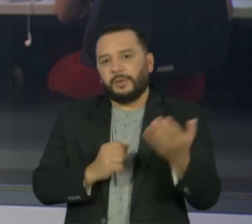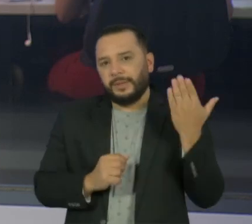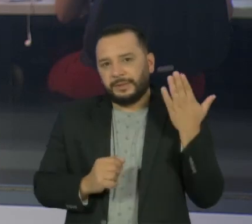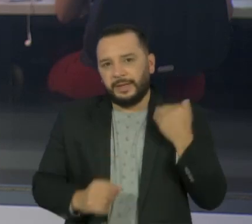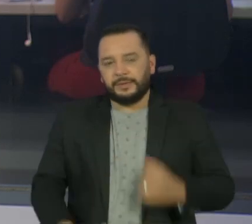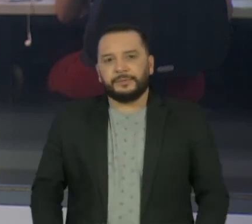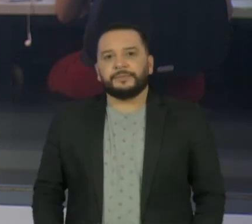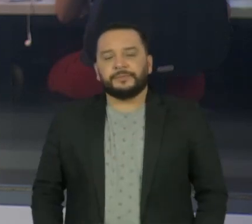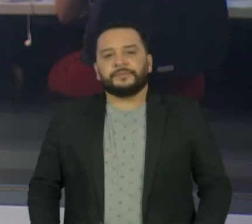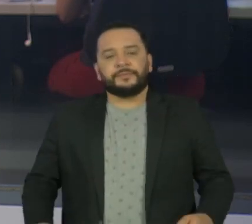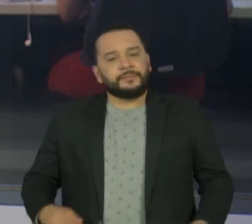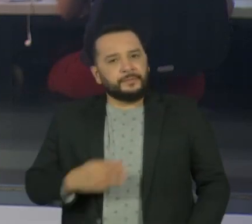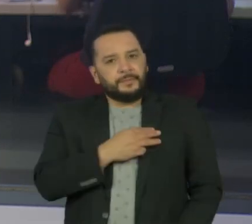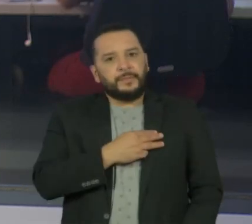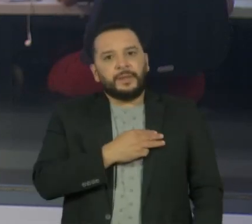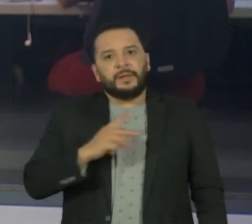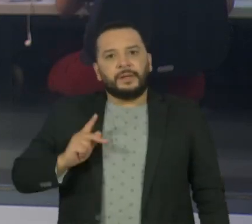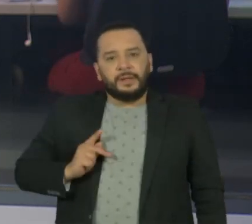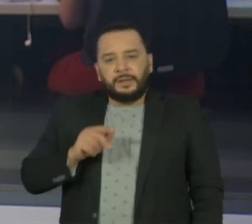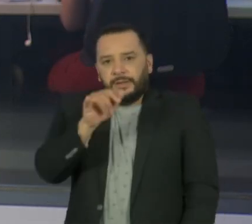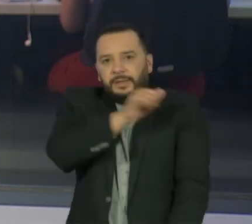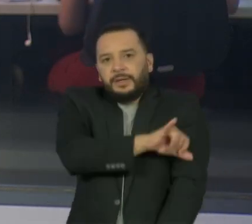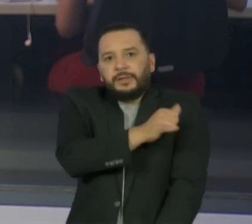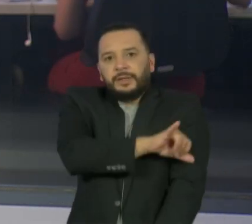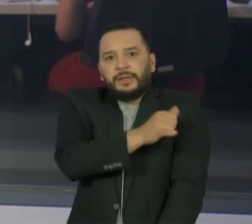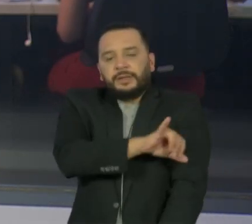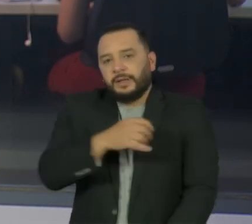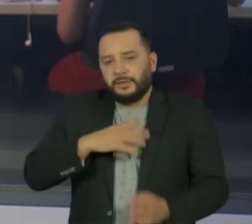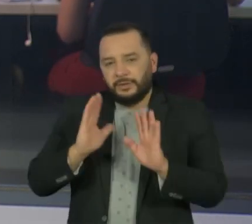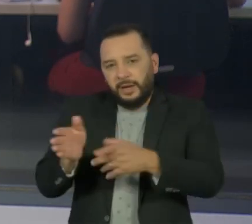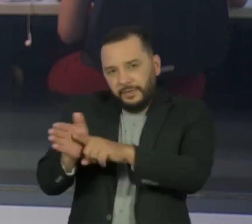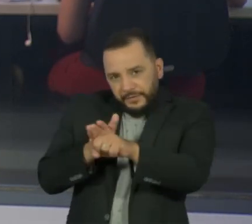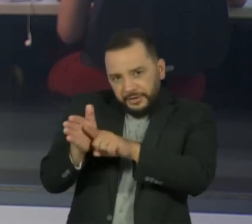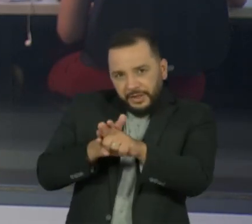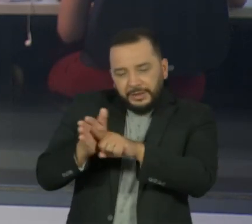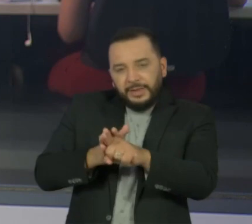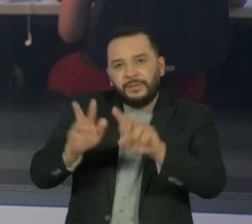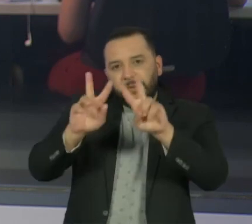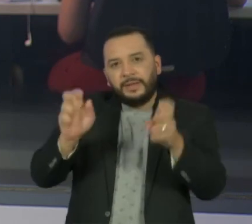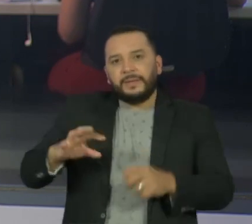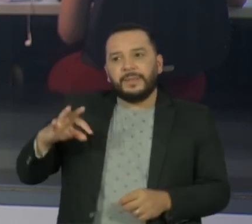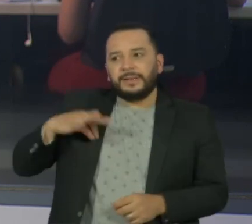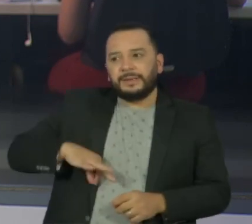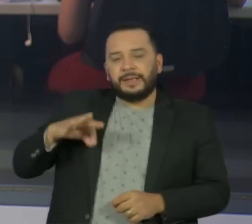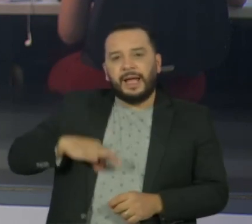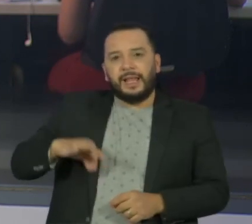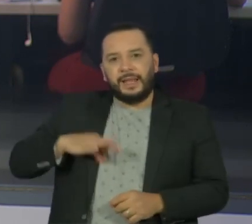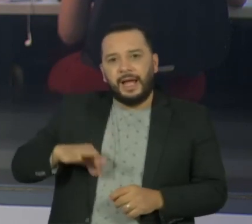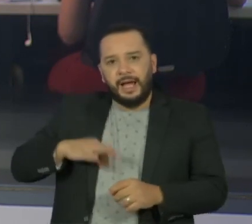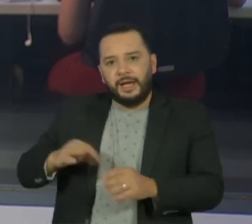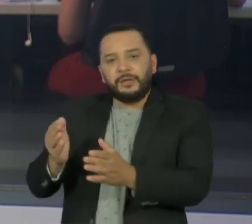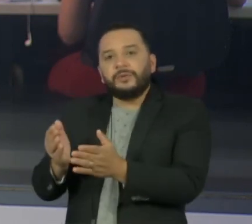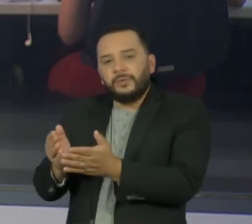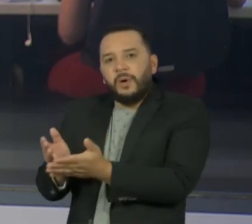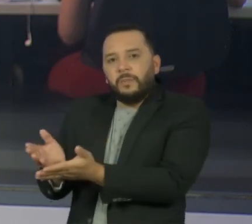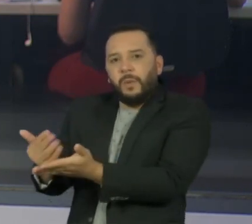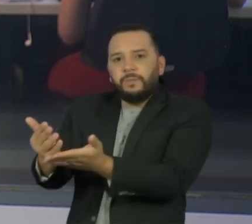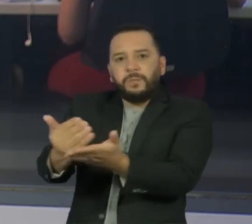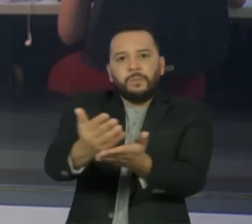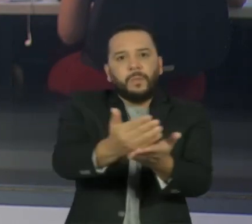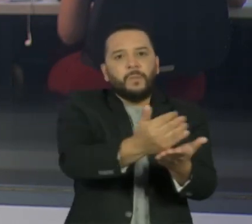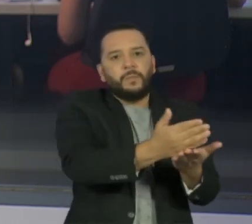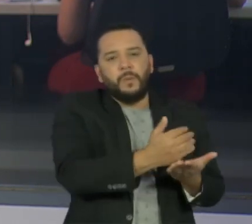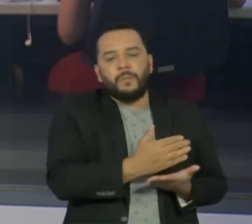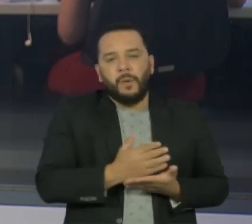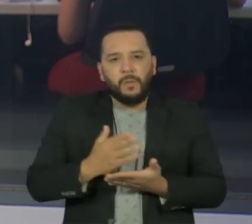O Ministério Público do Rio de Janeiro termina a apuração sobre o caso das rachadinhas no gabinete de Flávio Bolsonaro quando ele